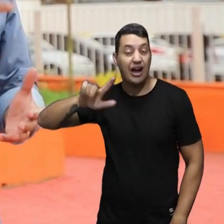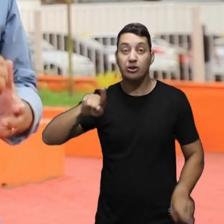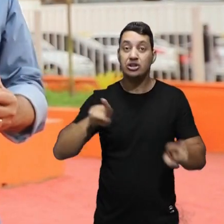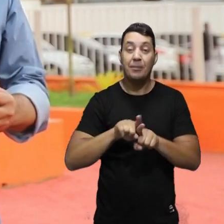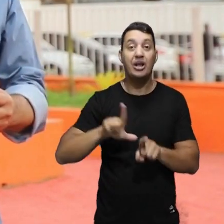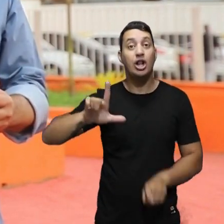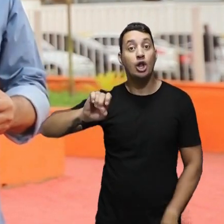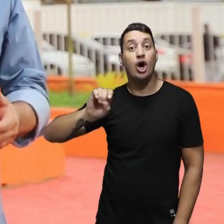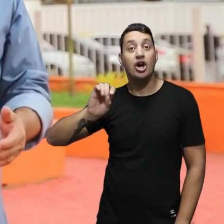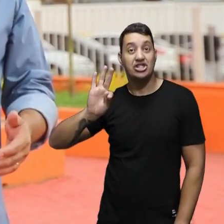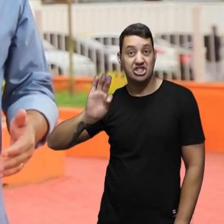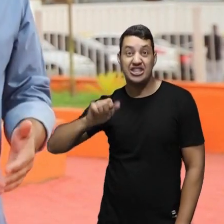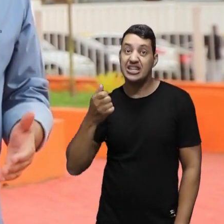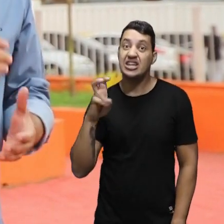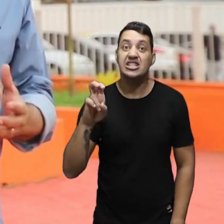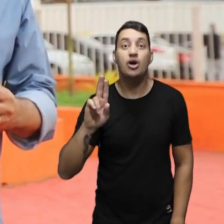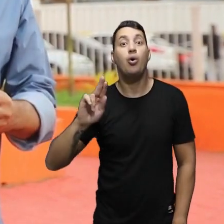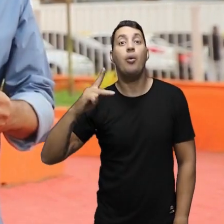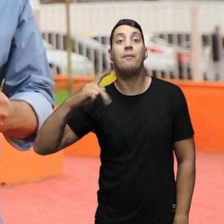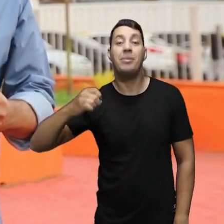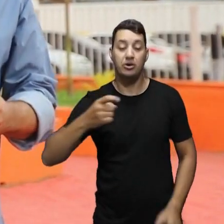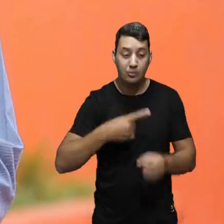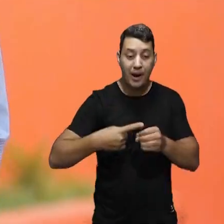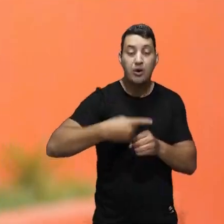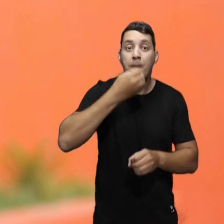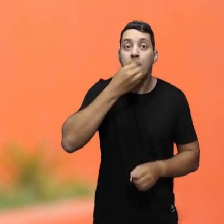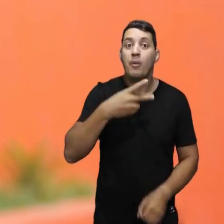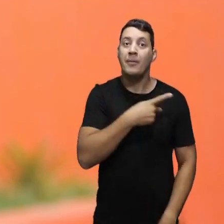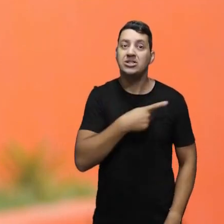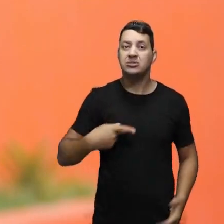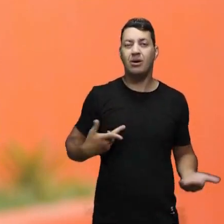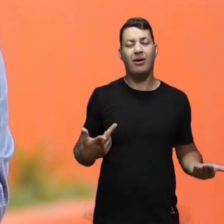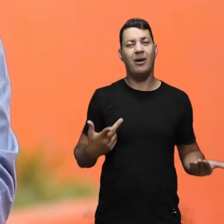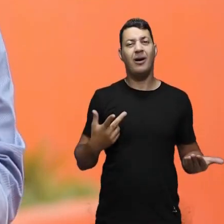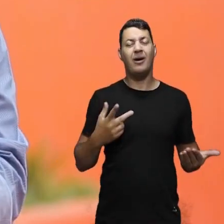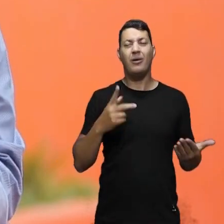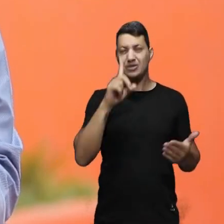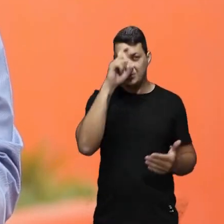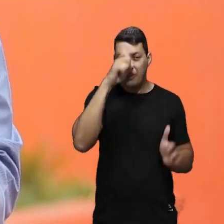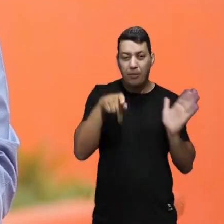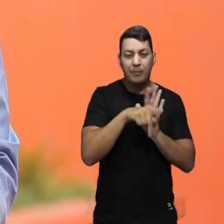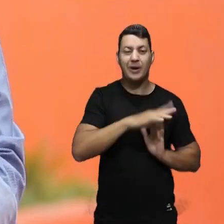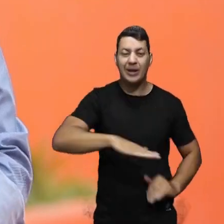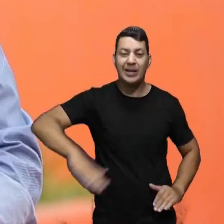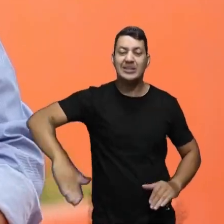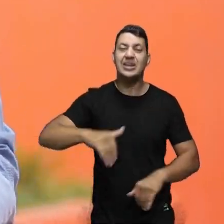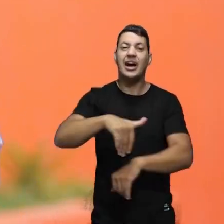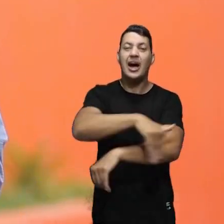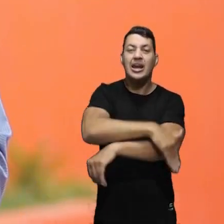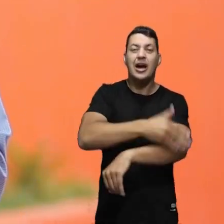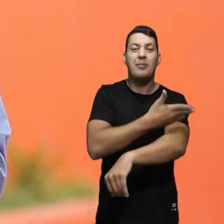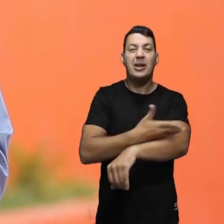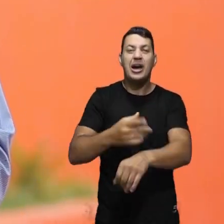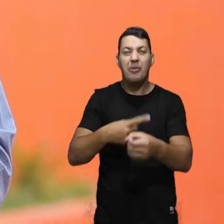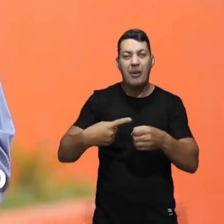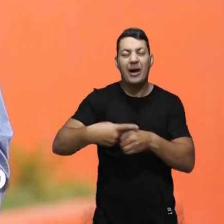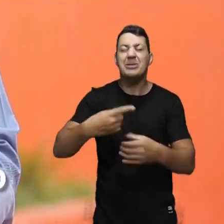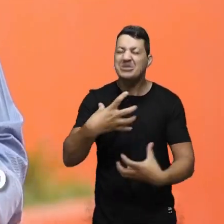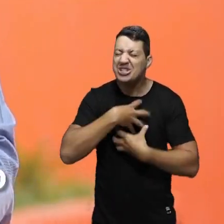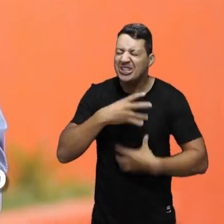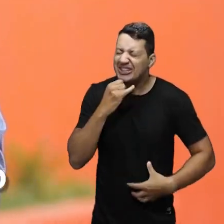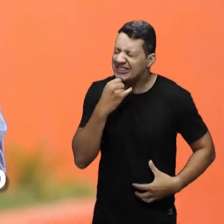unidade mista do lote 15, a UPA do Bom Pastor e o Hospital Infantil aqui na Areia Branca. Era muito triste tudo isso.